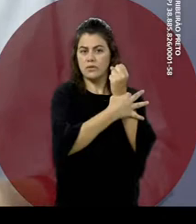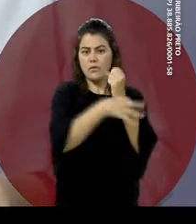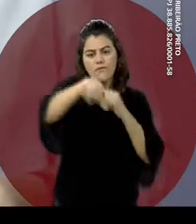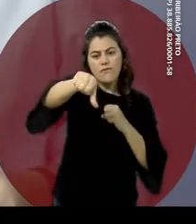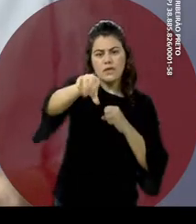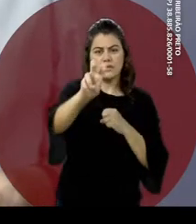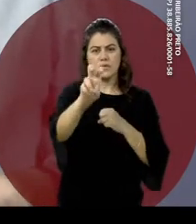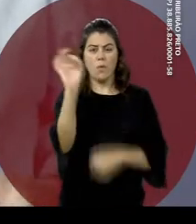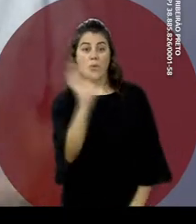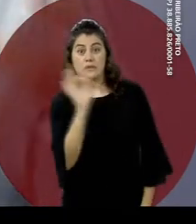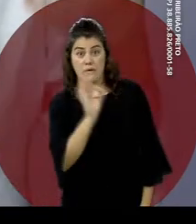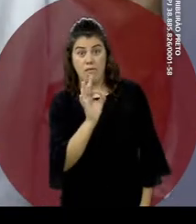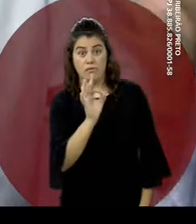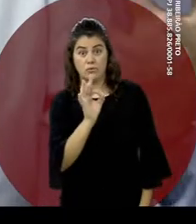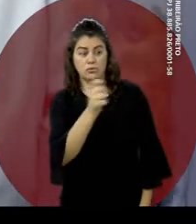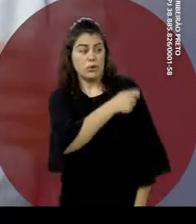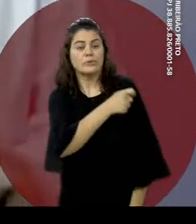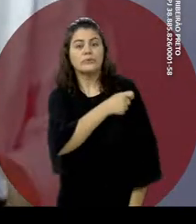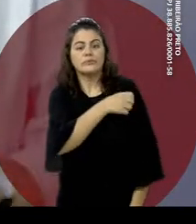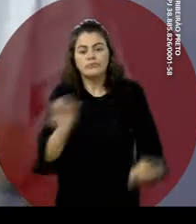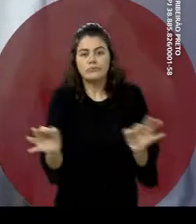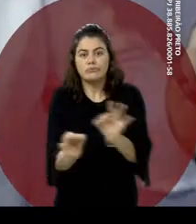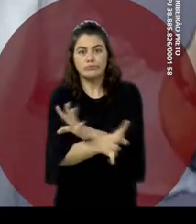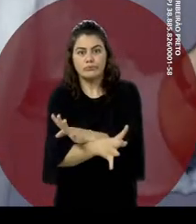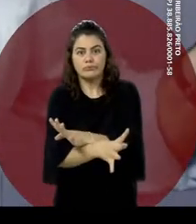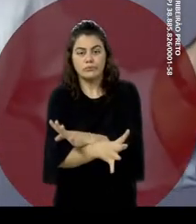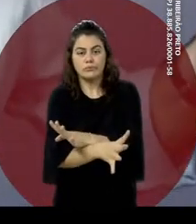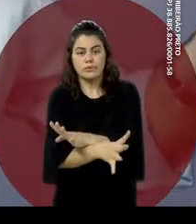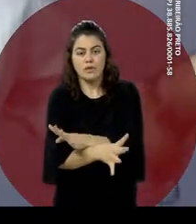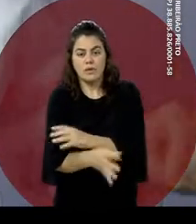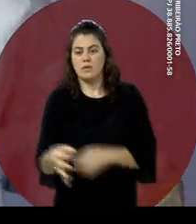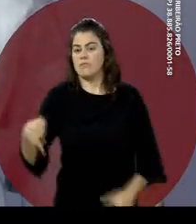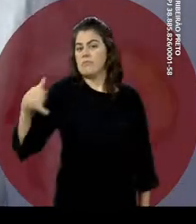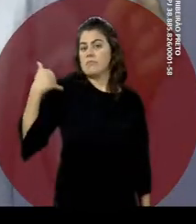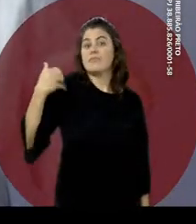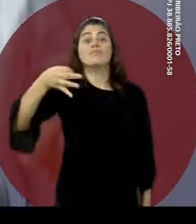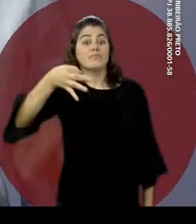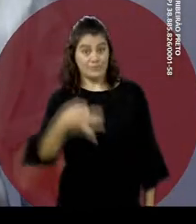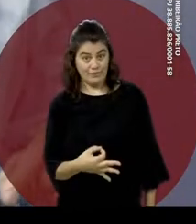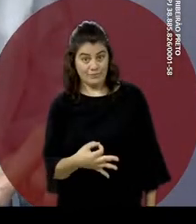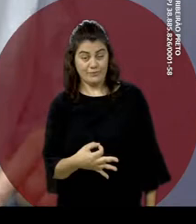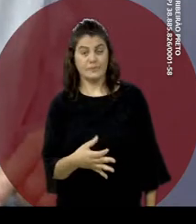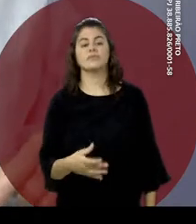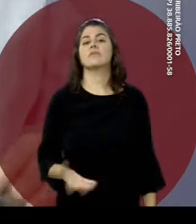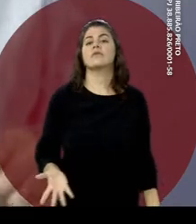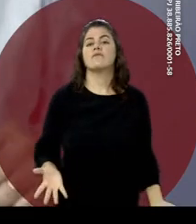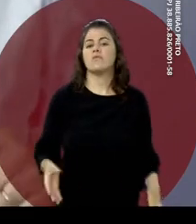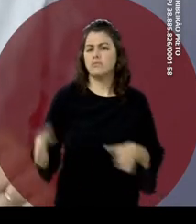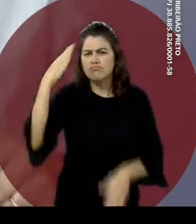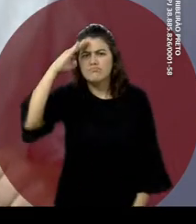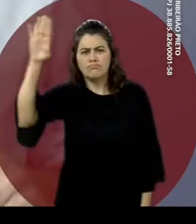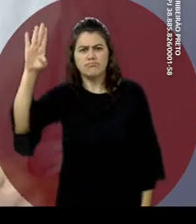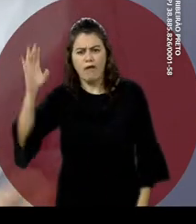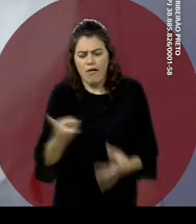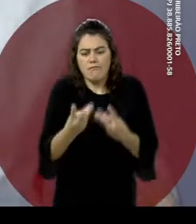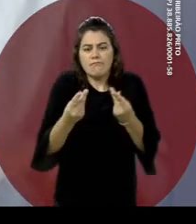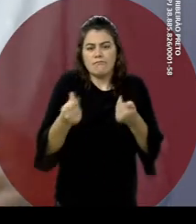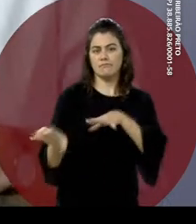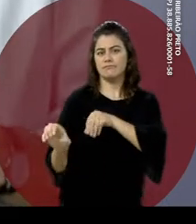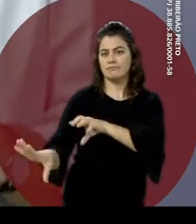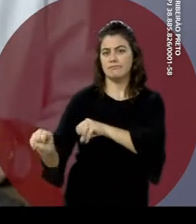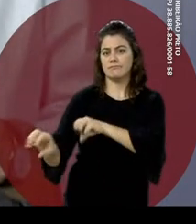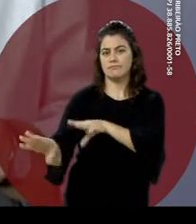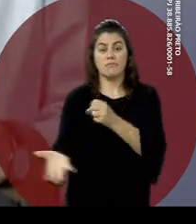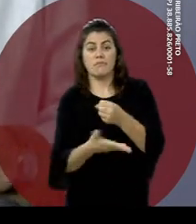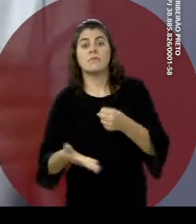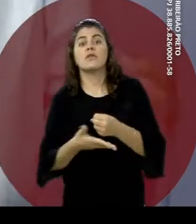95% dos alunos concluam essa etapa na idade recomendada. Vamos priorizar a qualidade da educação básica em todas